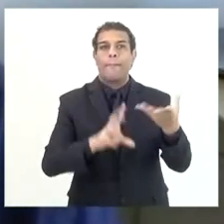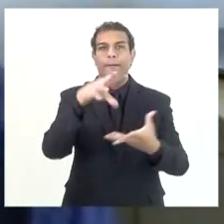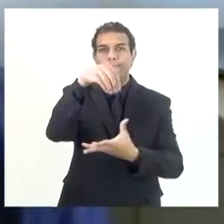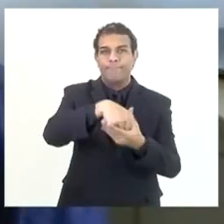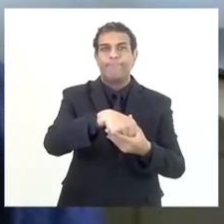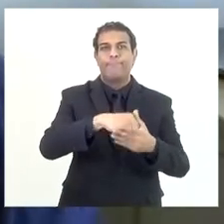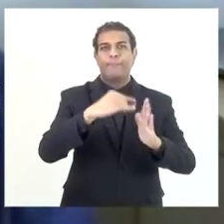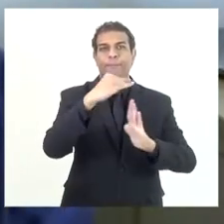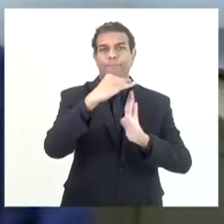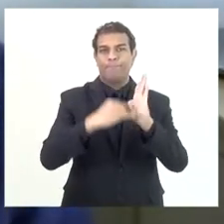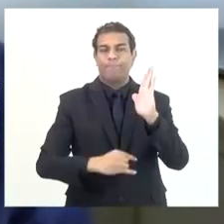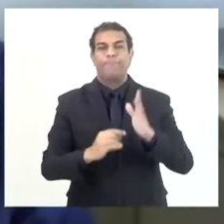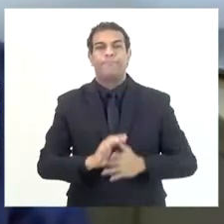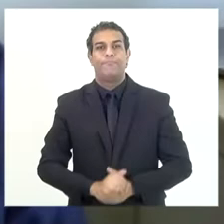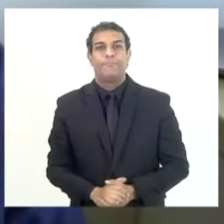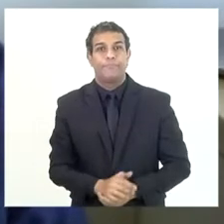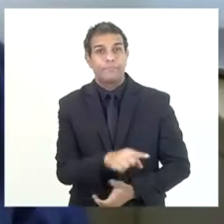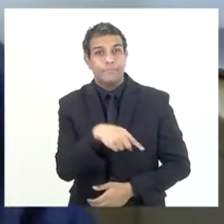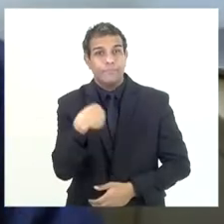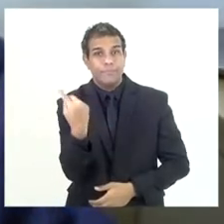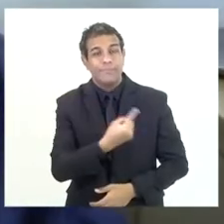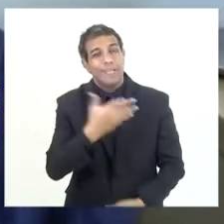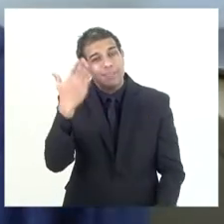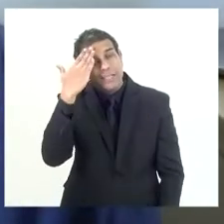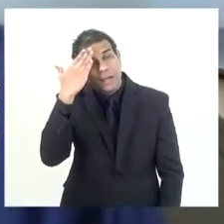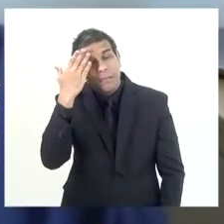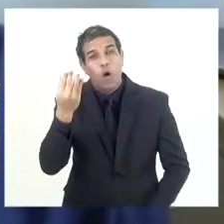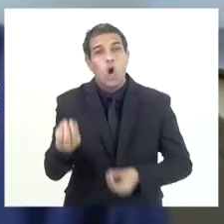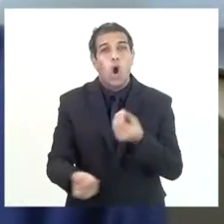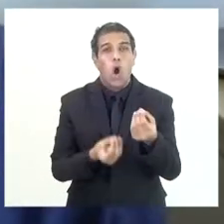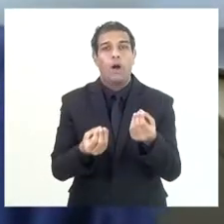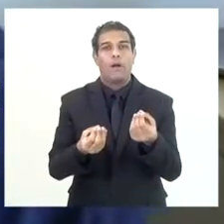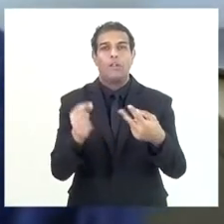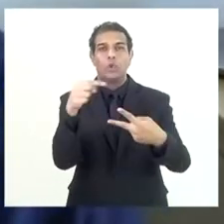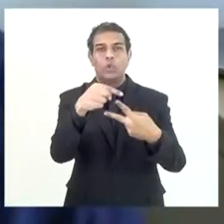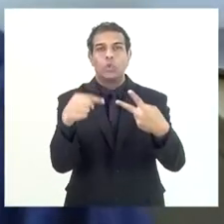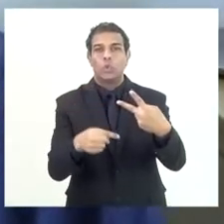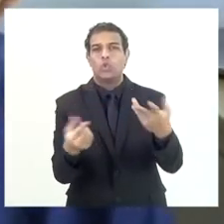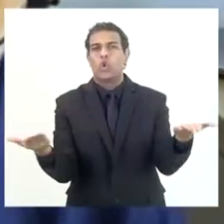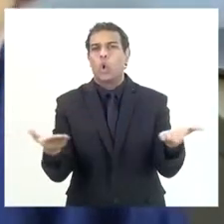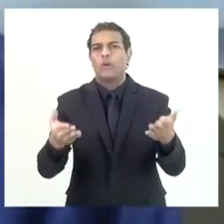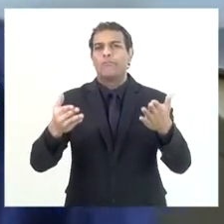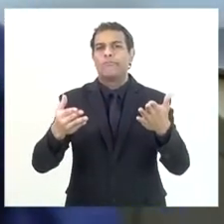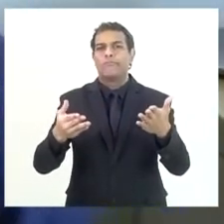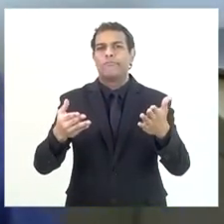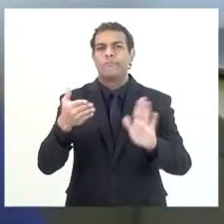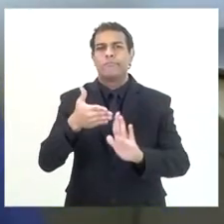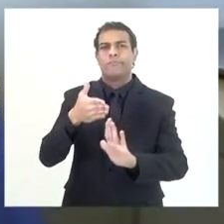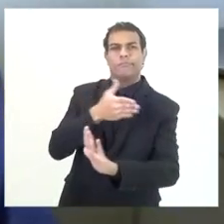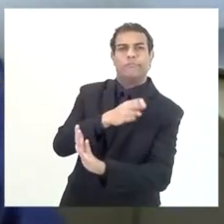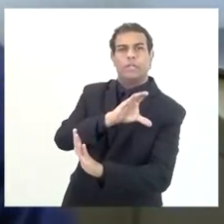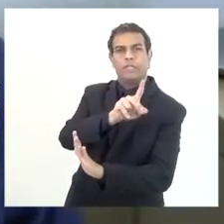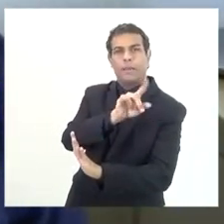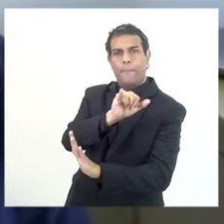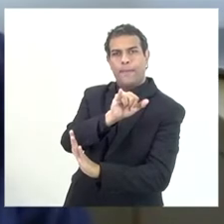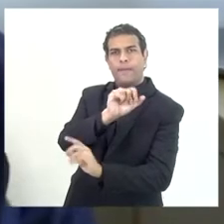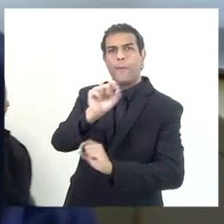duas receitas distintas, nós queremos tratar das duas, porque lá na CPI,